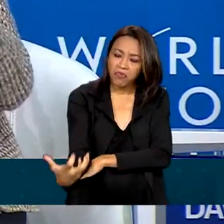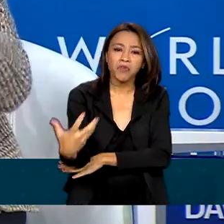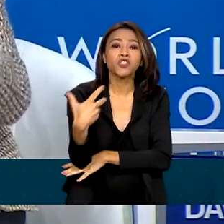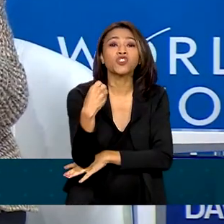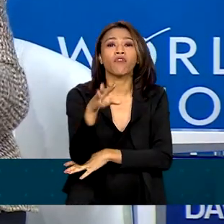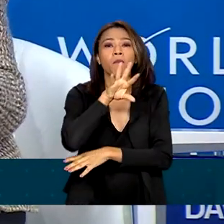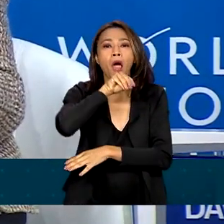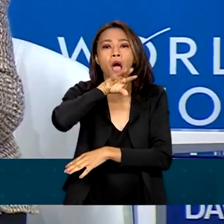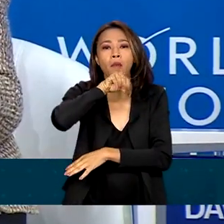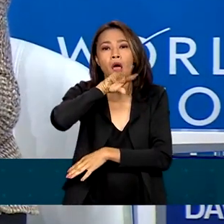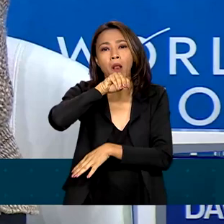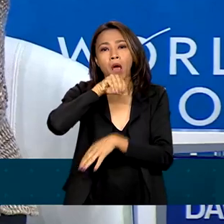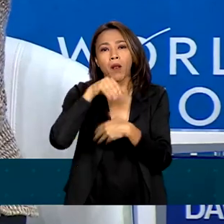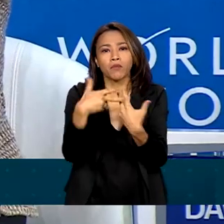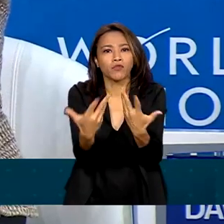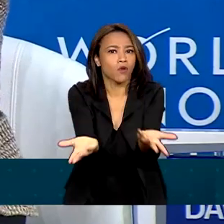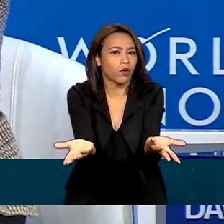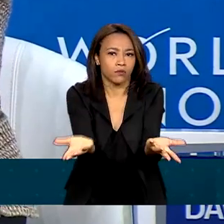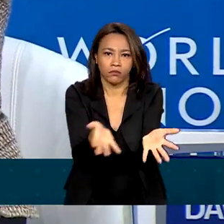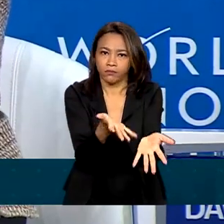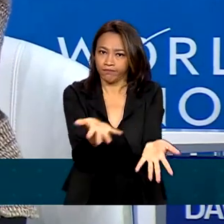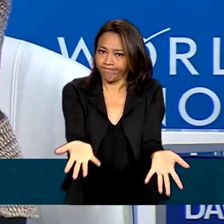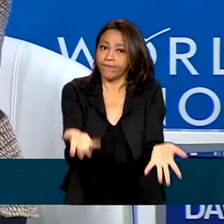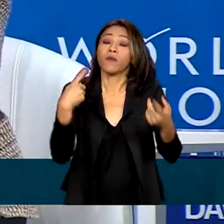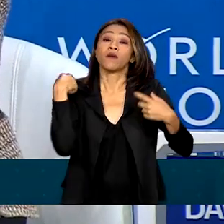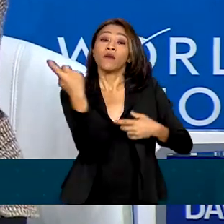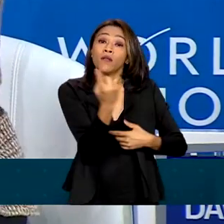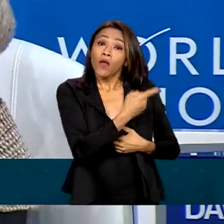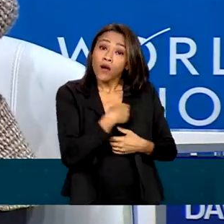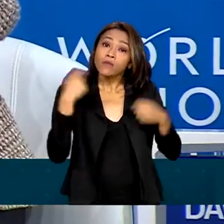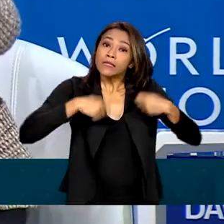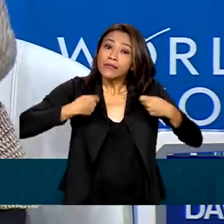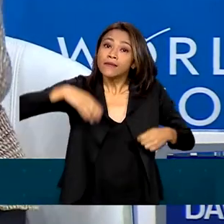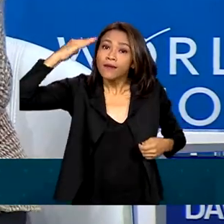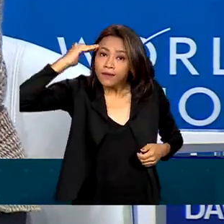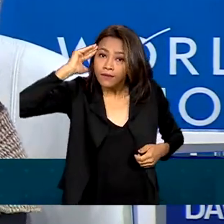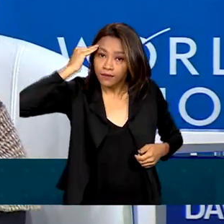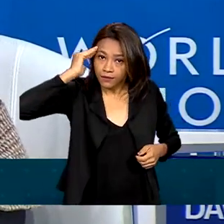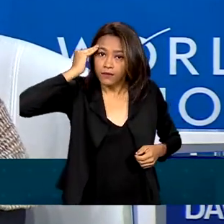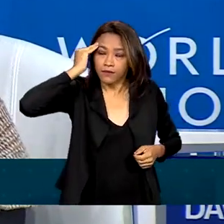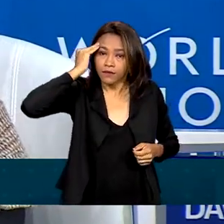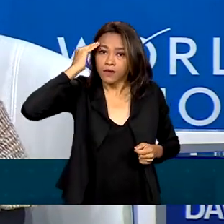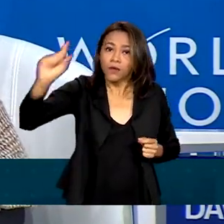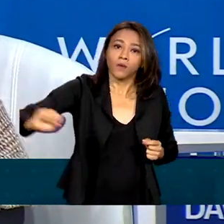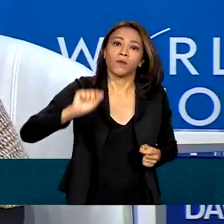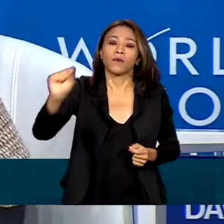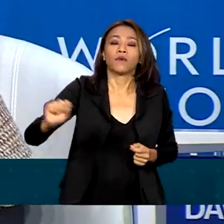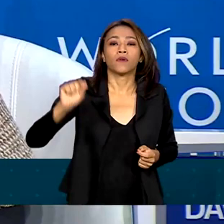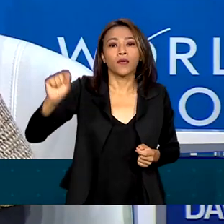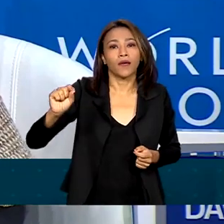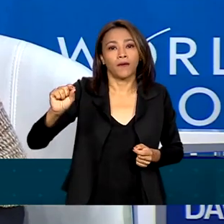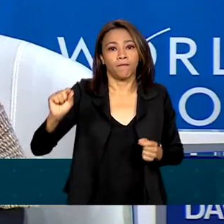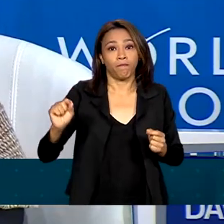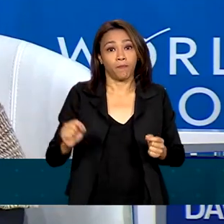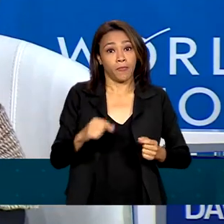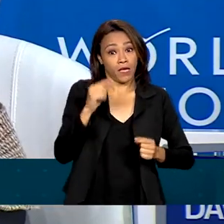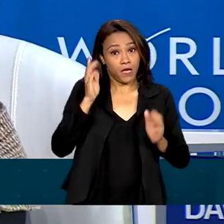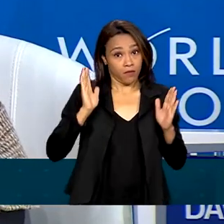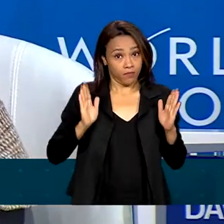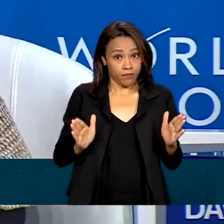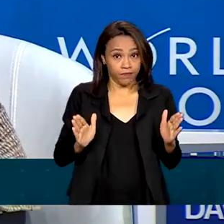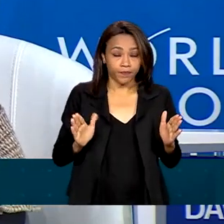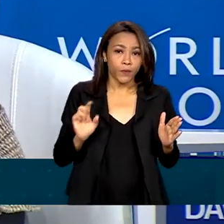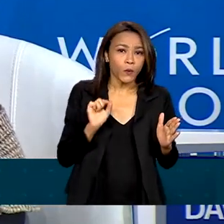nesse momento, nós vamos precisar entender que é fazer em dois trilhos.